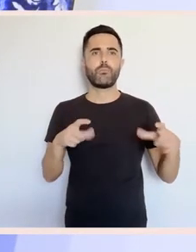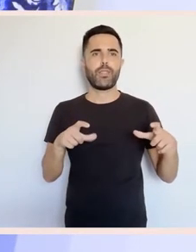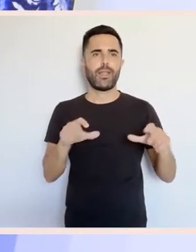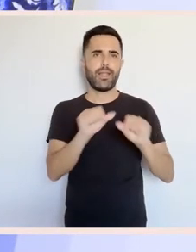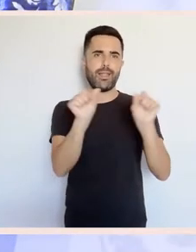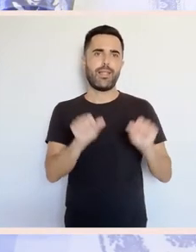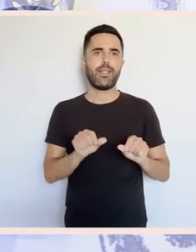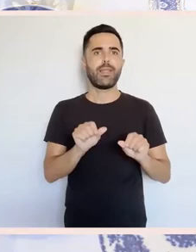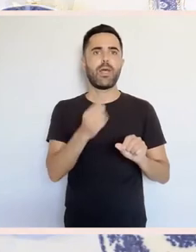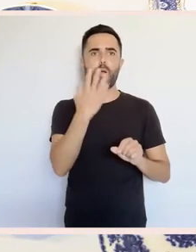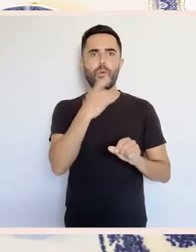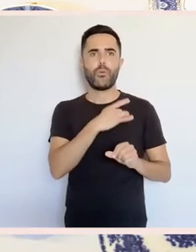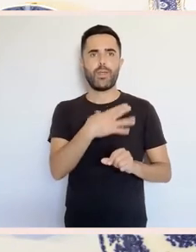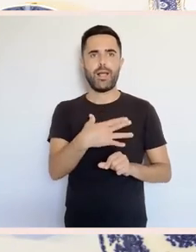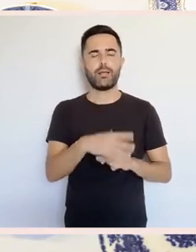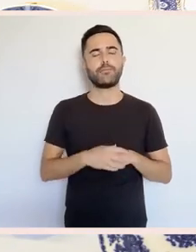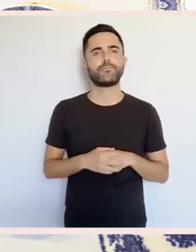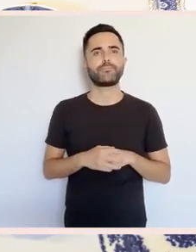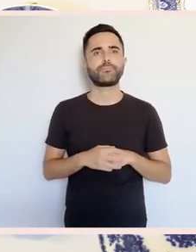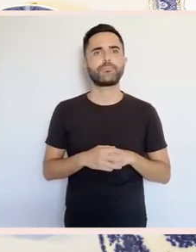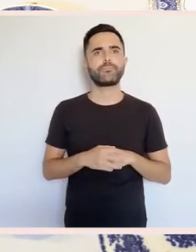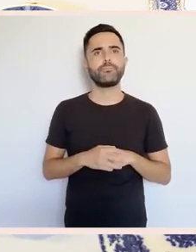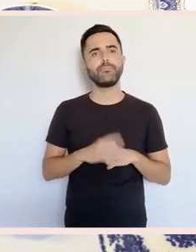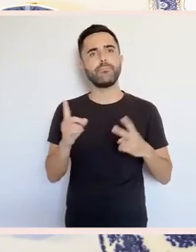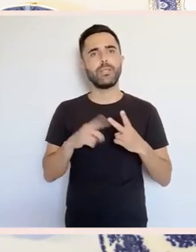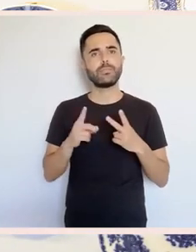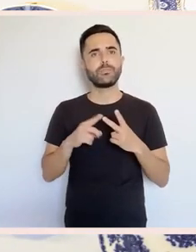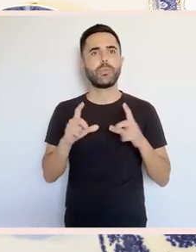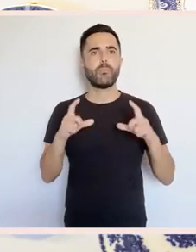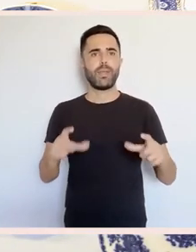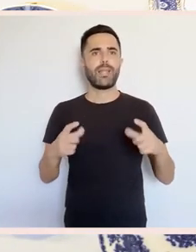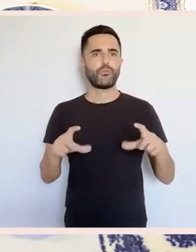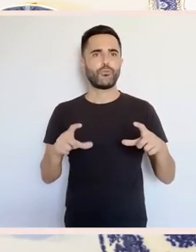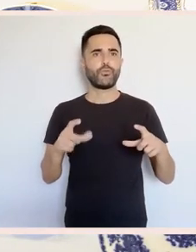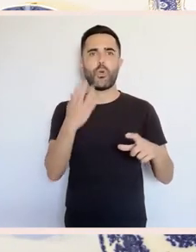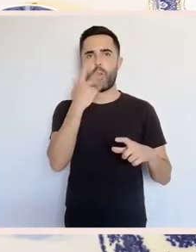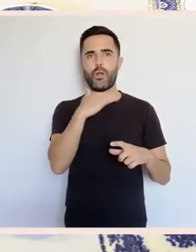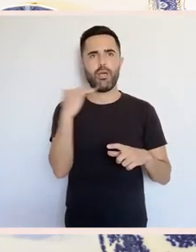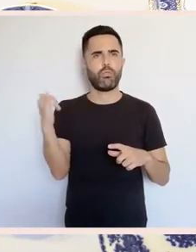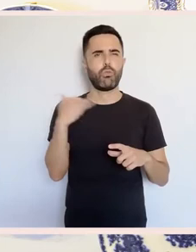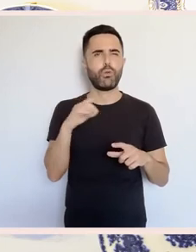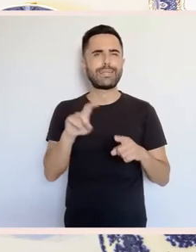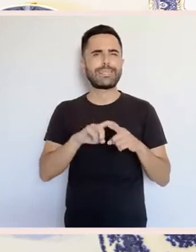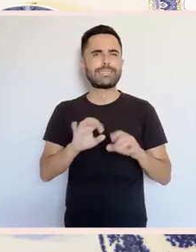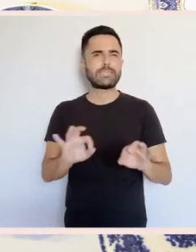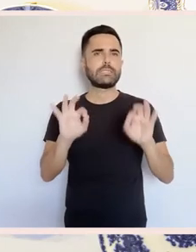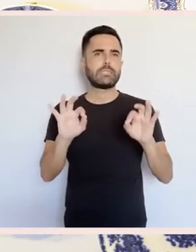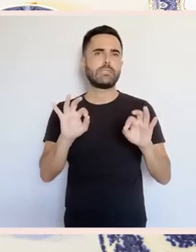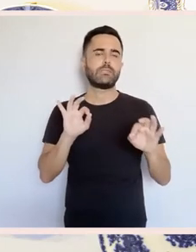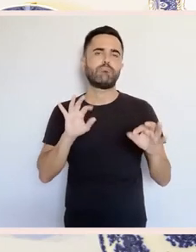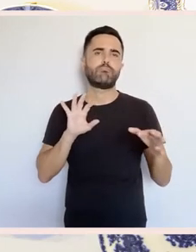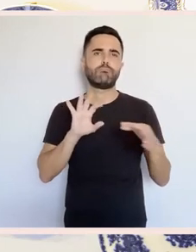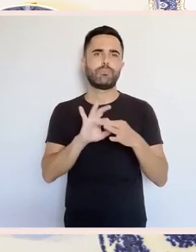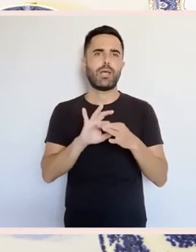e por outra banda, o plato, pertencentes a esa louza de cor azul. Esa cor azul tan característica, o azul cobalto,